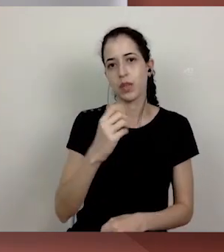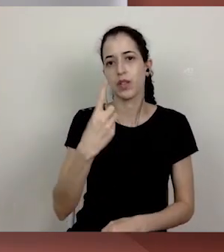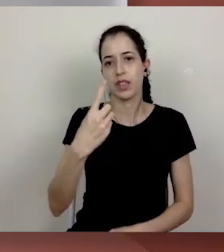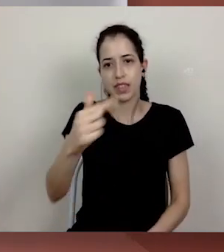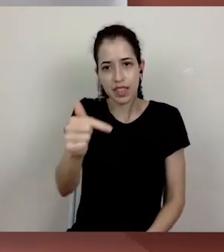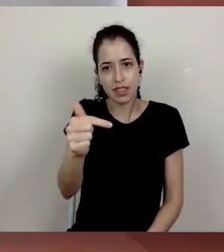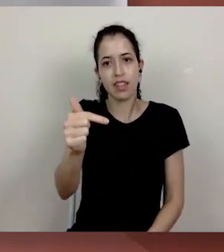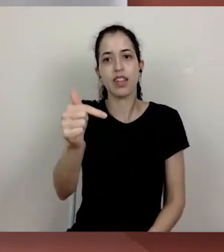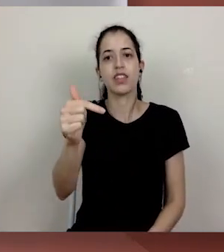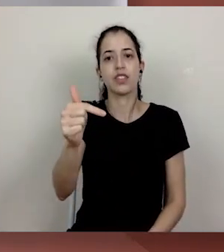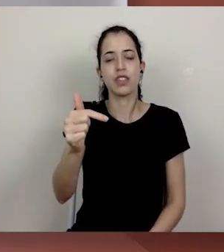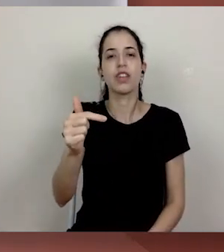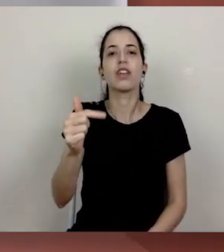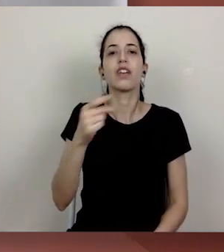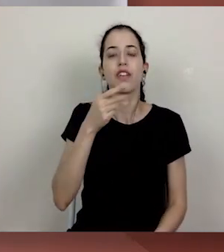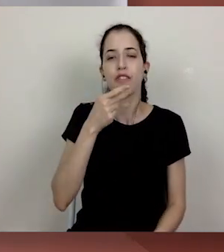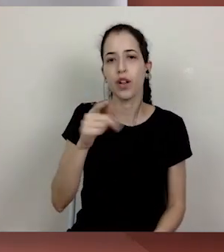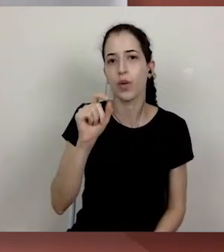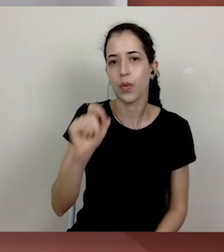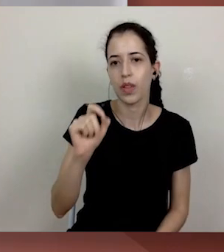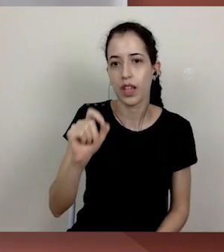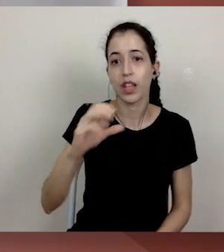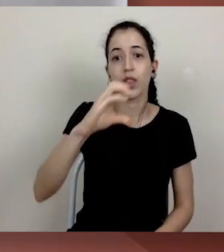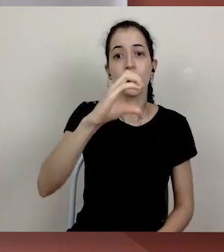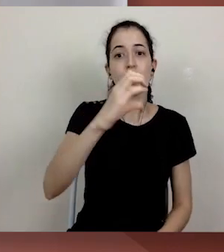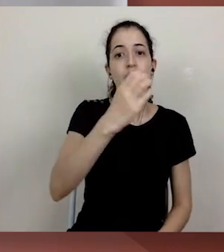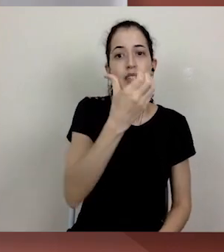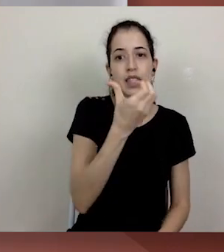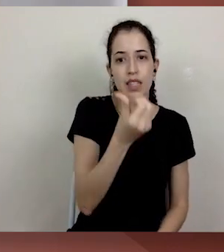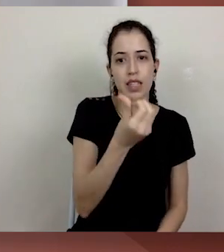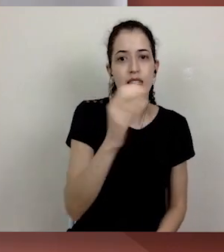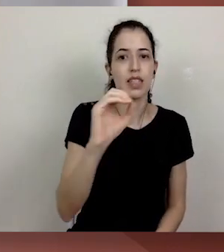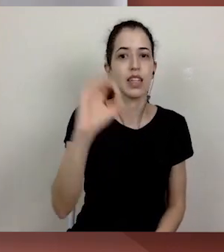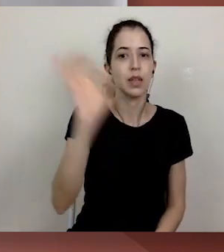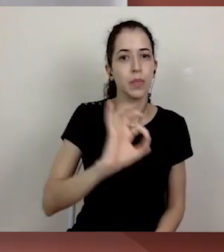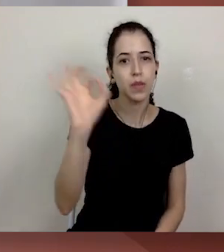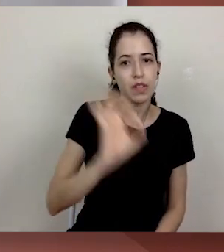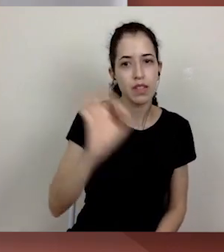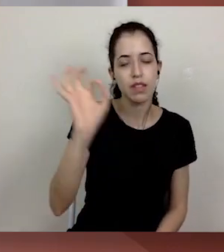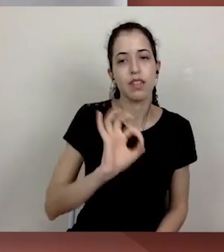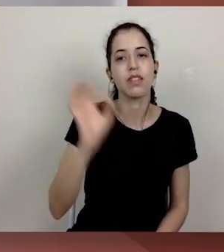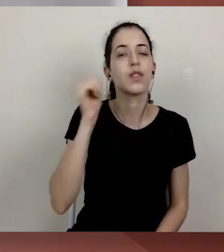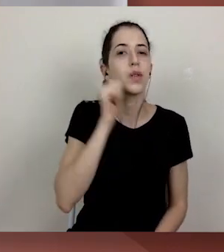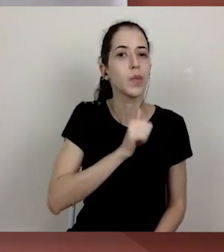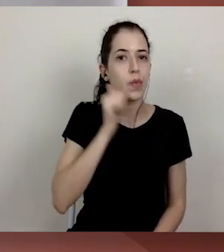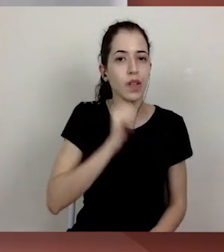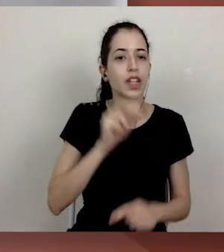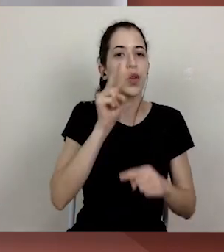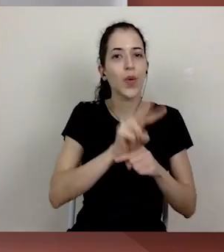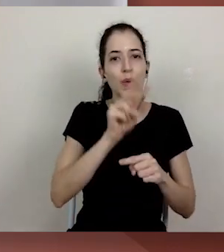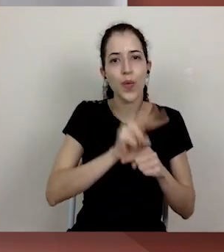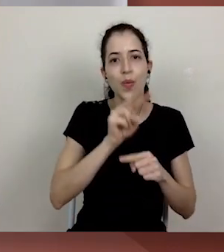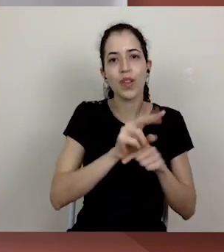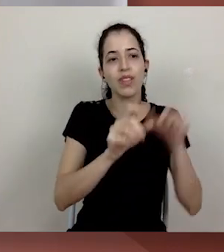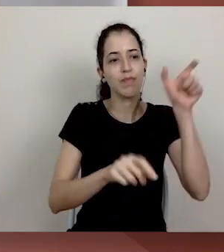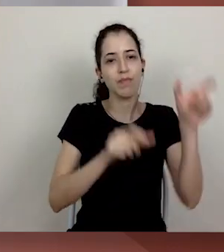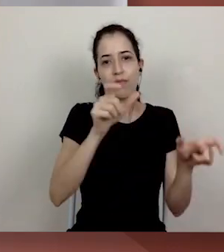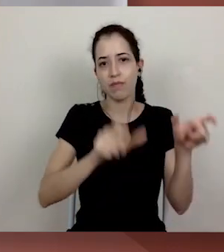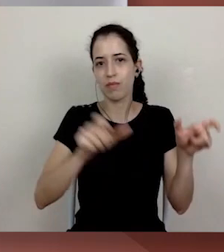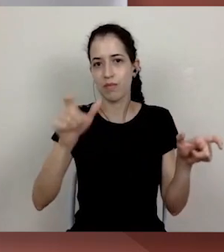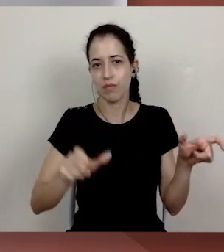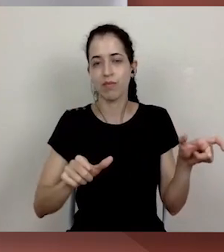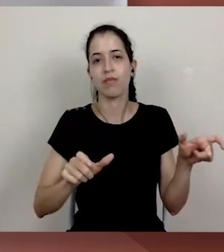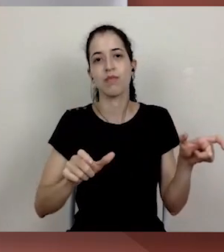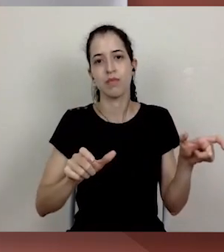das famílias são de mulheres que cuidam dos seus filhos sem parceiros, monoparentais. Nós sabemos,